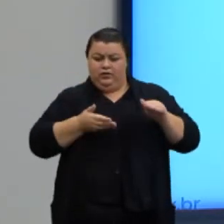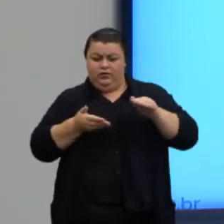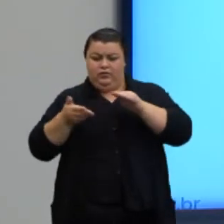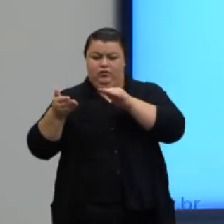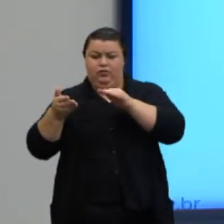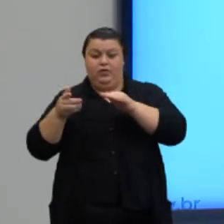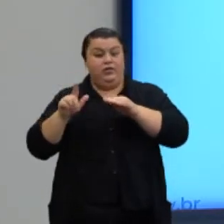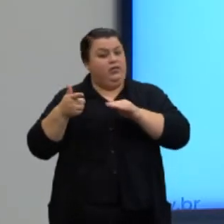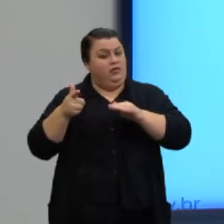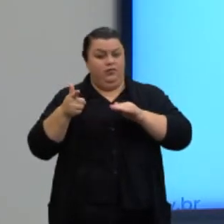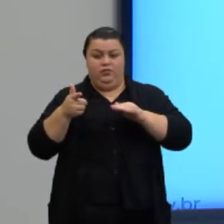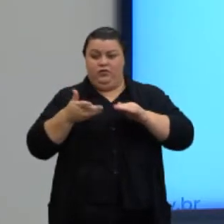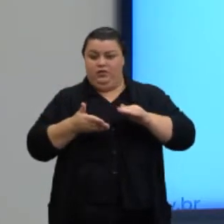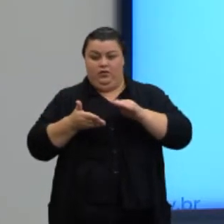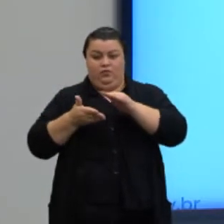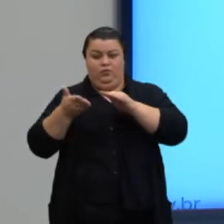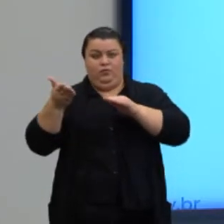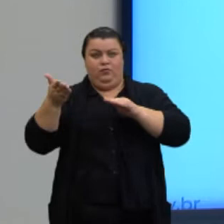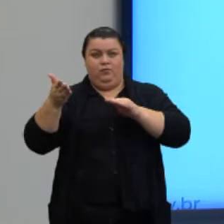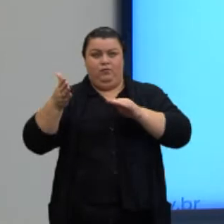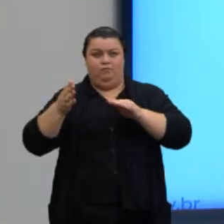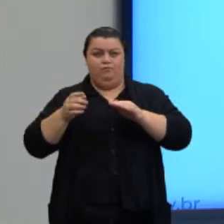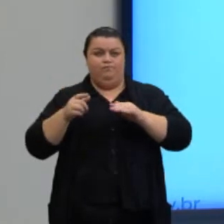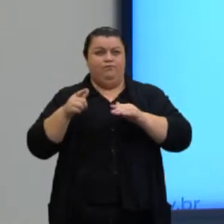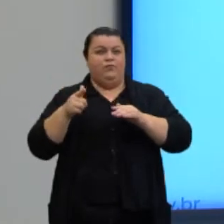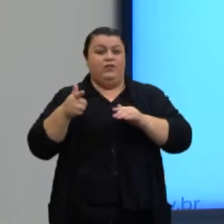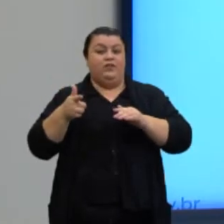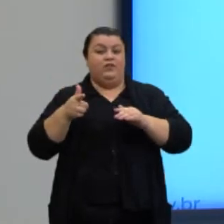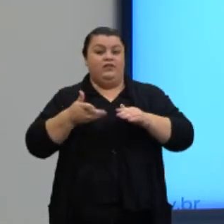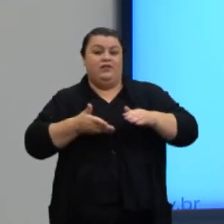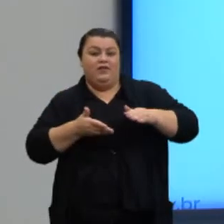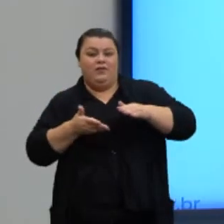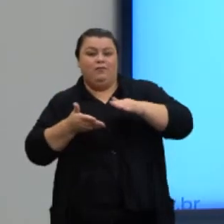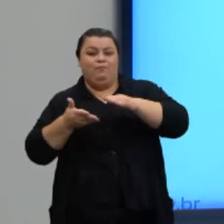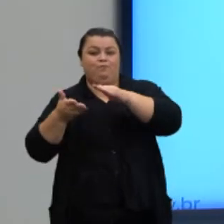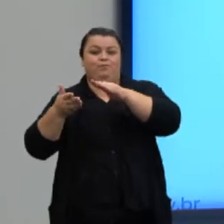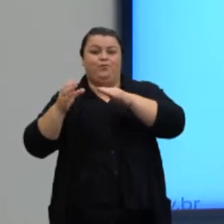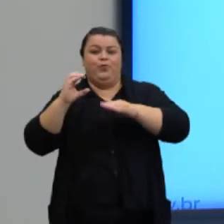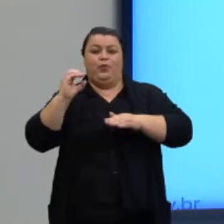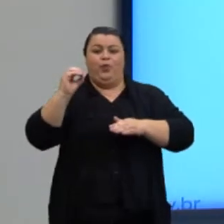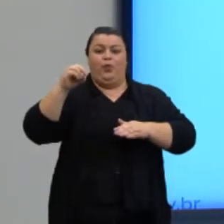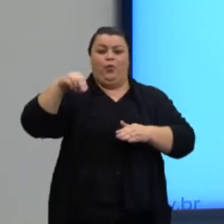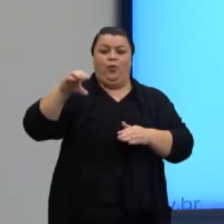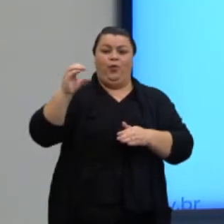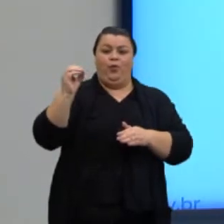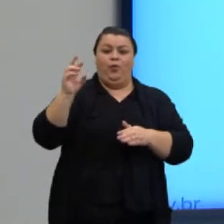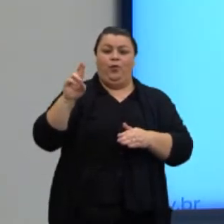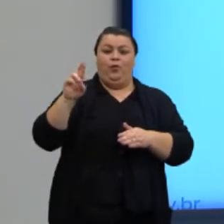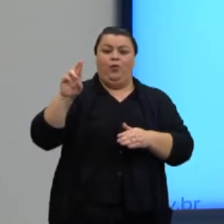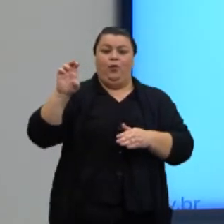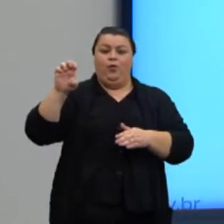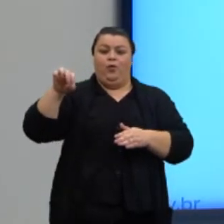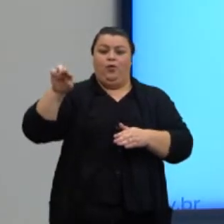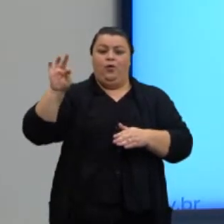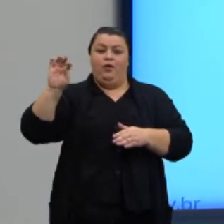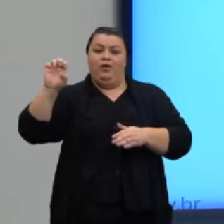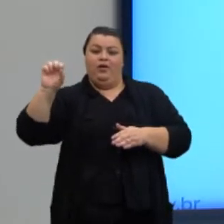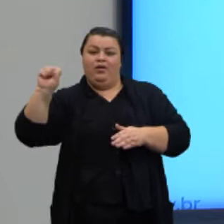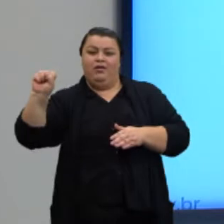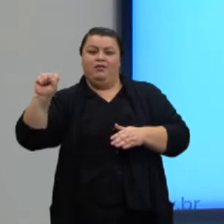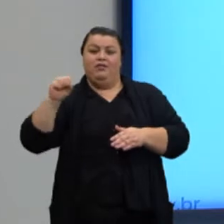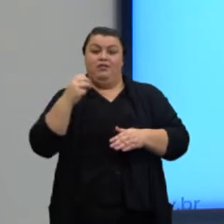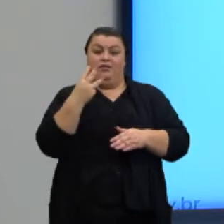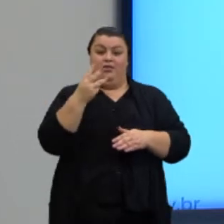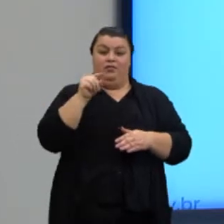paralelas, então, elas são concorrentes. Três pontos distintos entre